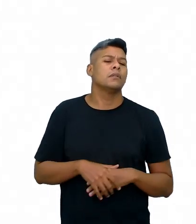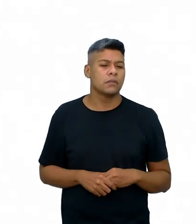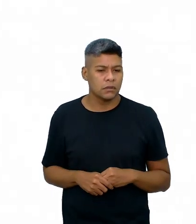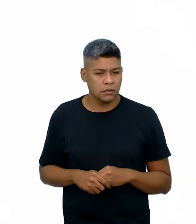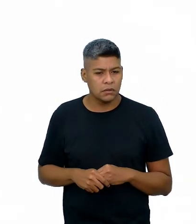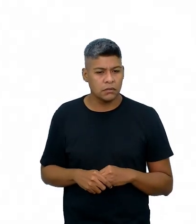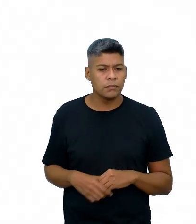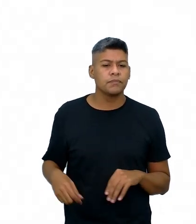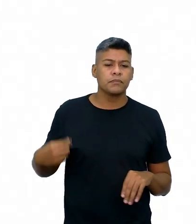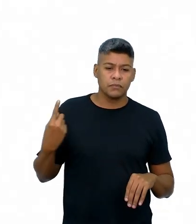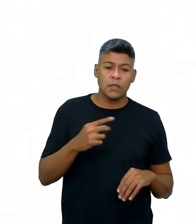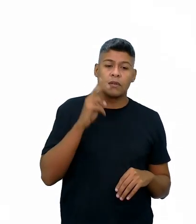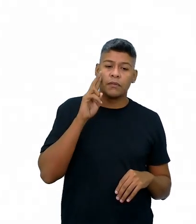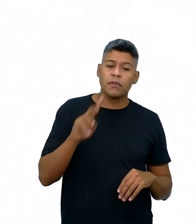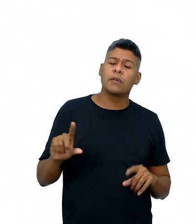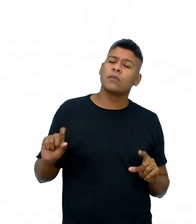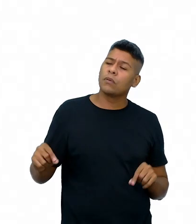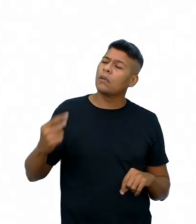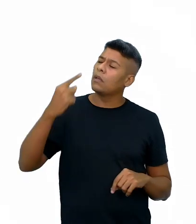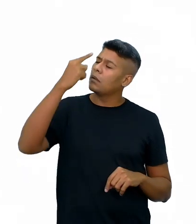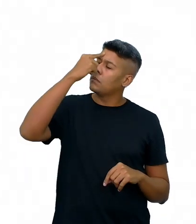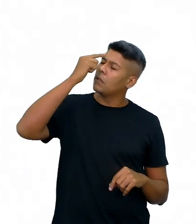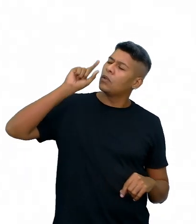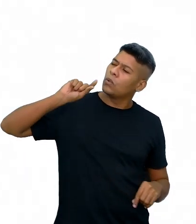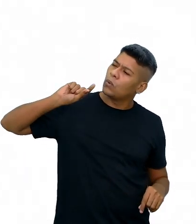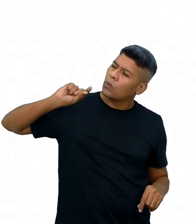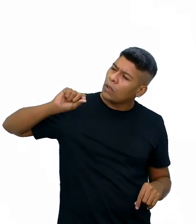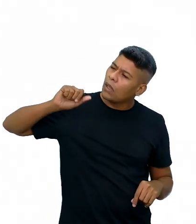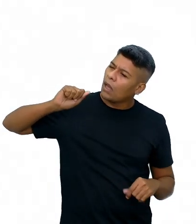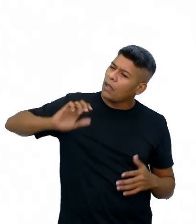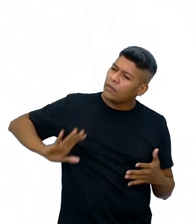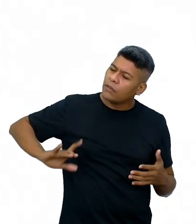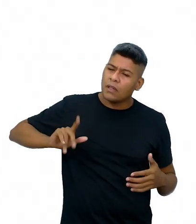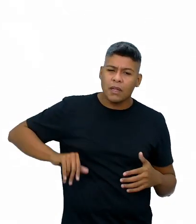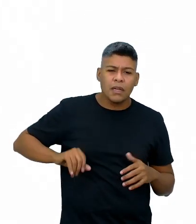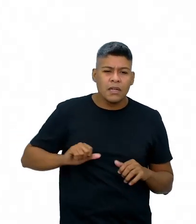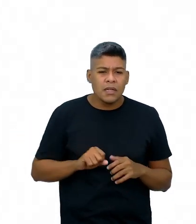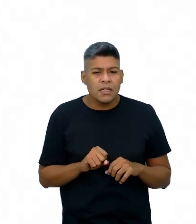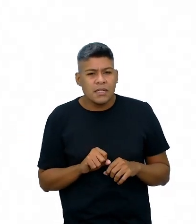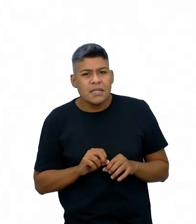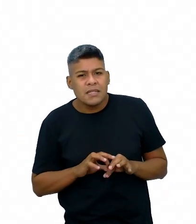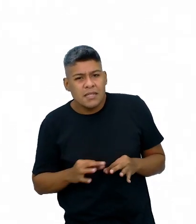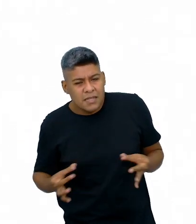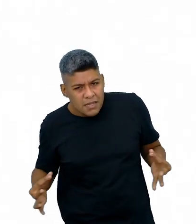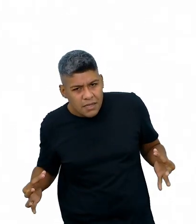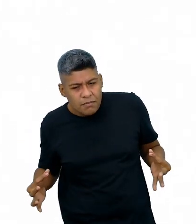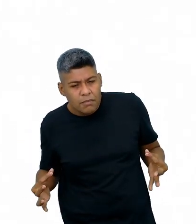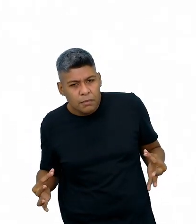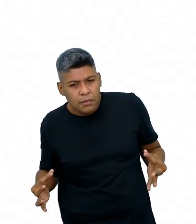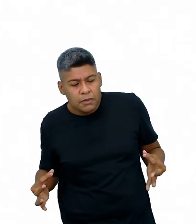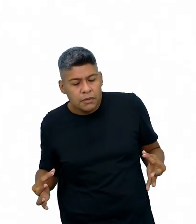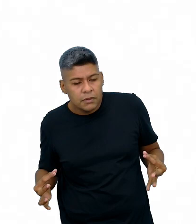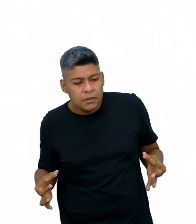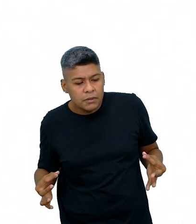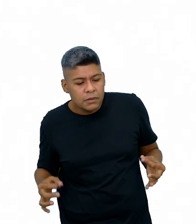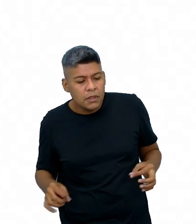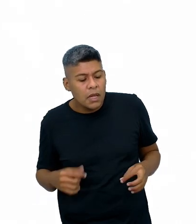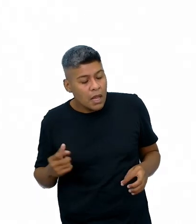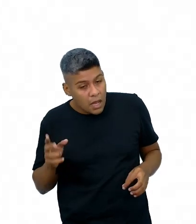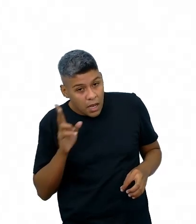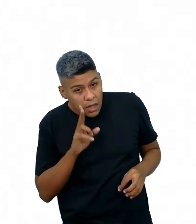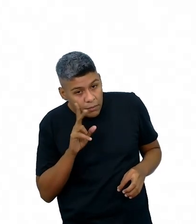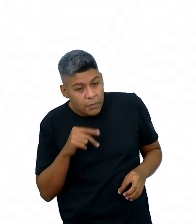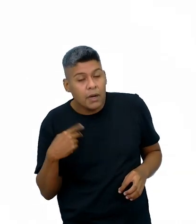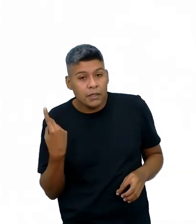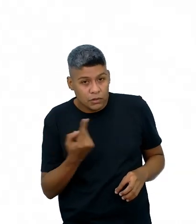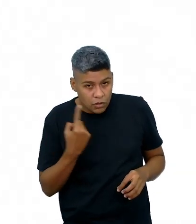Então, enquanto nós vemos, nós podemos pensar assim, nossa atividade é muito simples para a primeira série, né? Mas vamos lembrar que